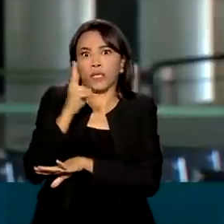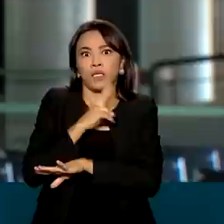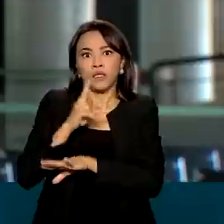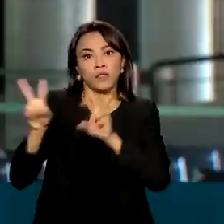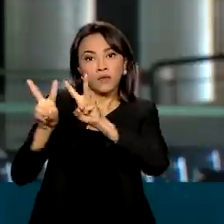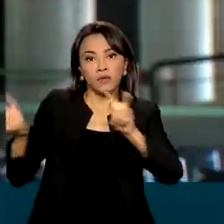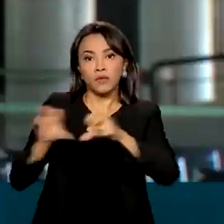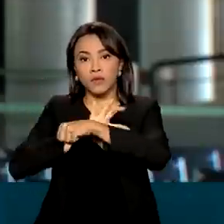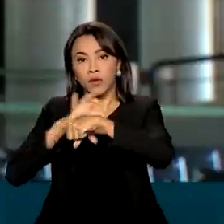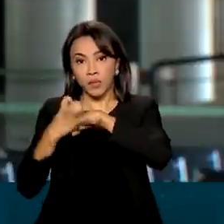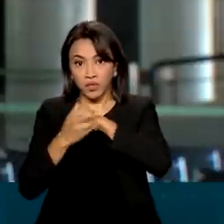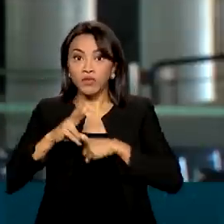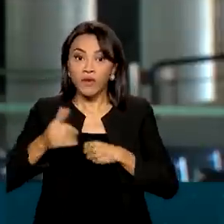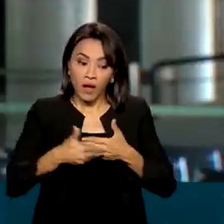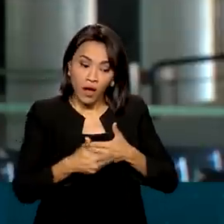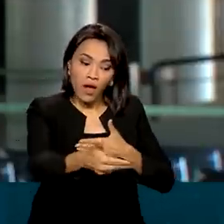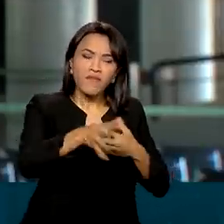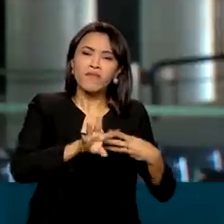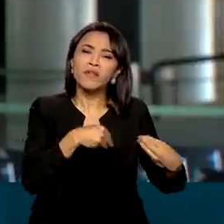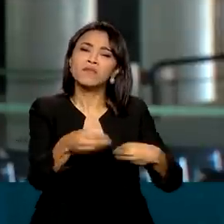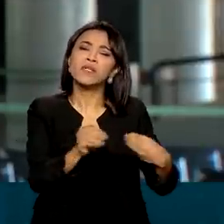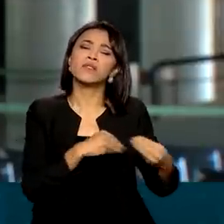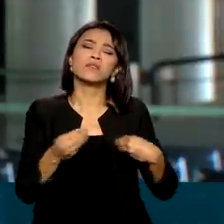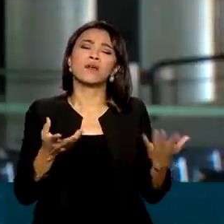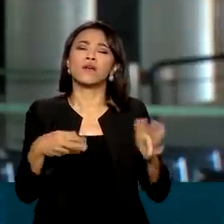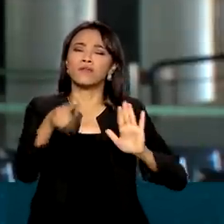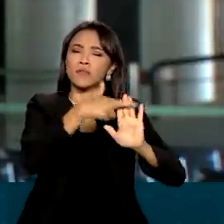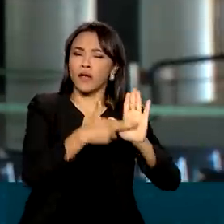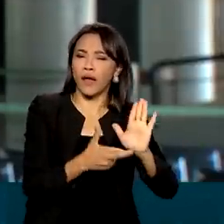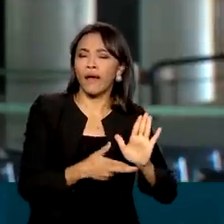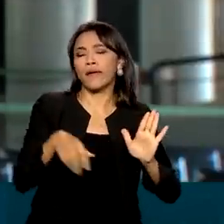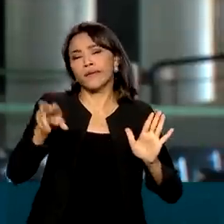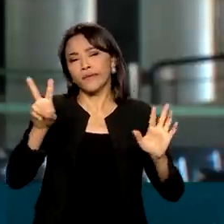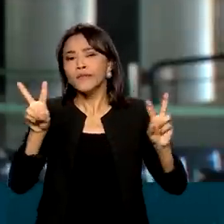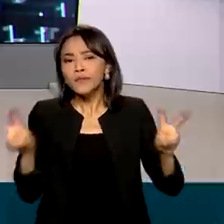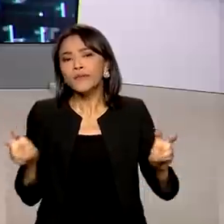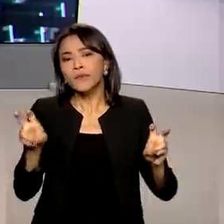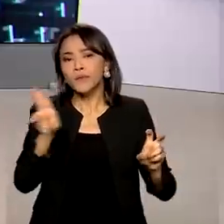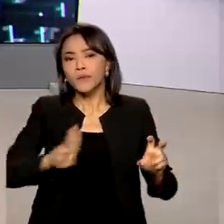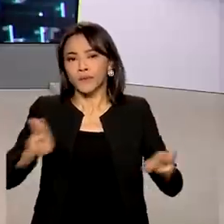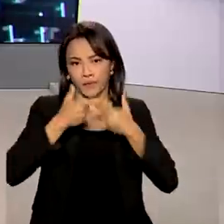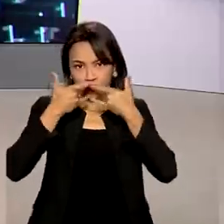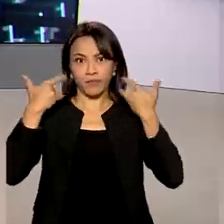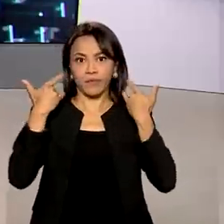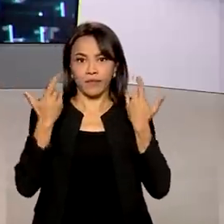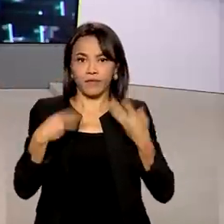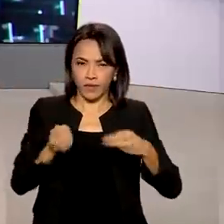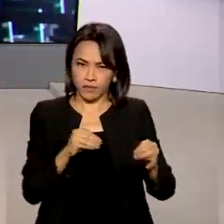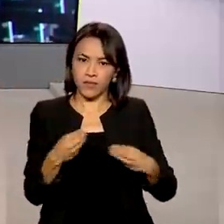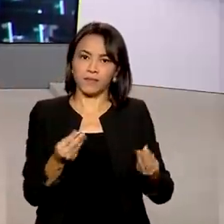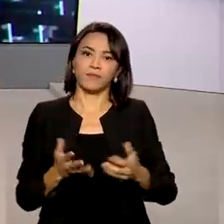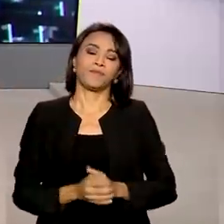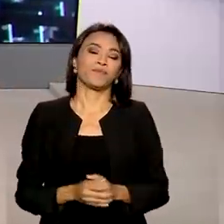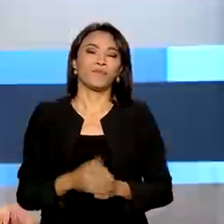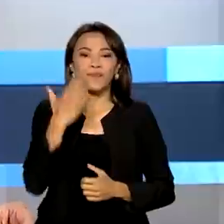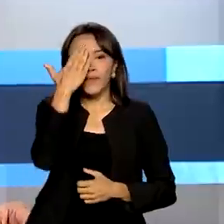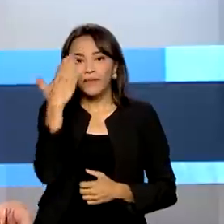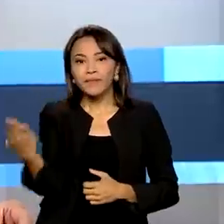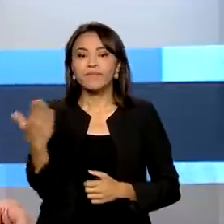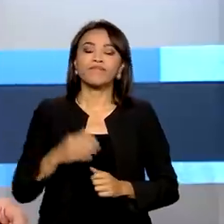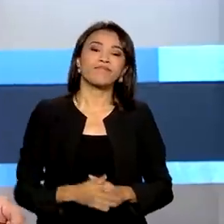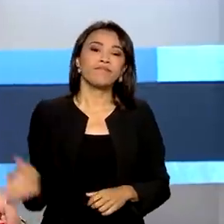flexibilização de medidas sanitárias, como por exemplo, o uso de máscara. Isso é com você aí no estúdio. Tá certo. Obrigada pelas suas informações, Glauco.